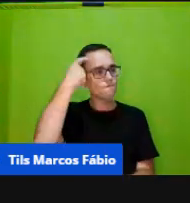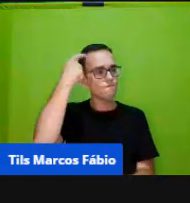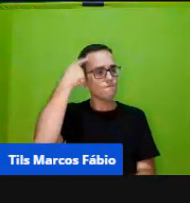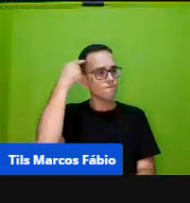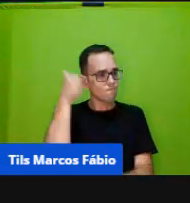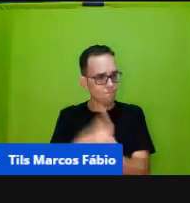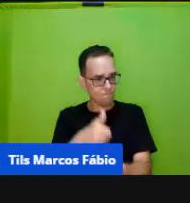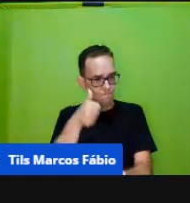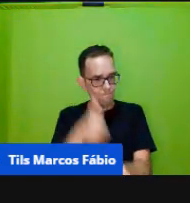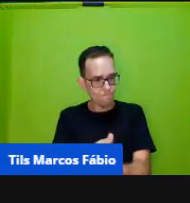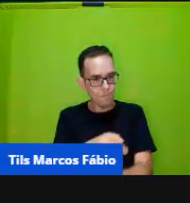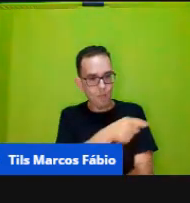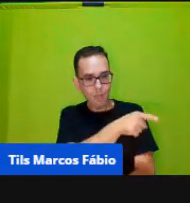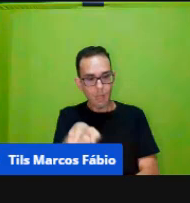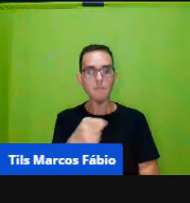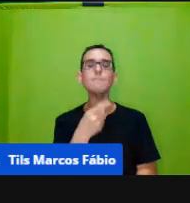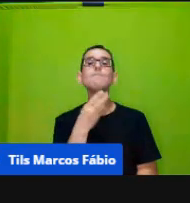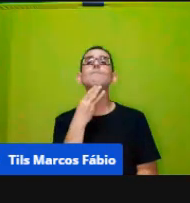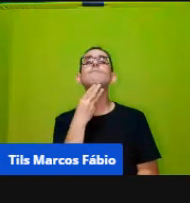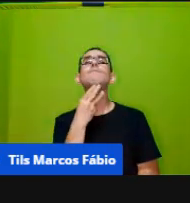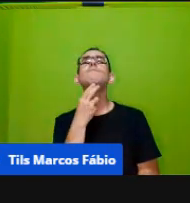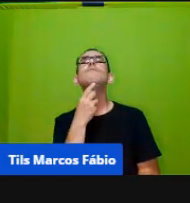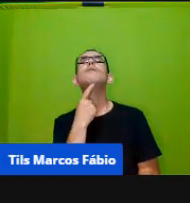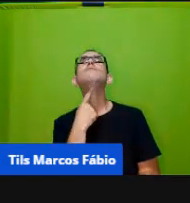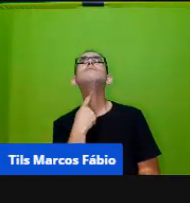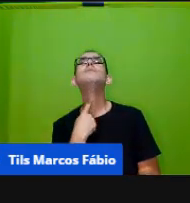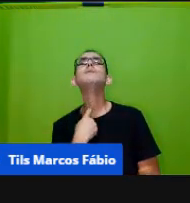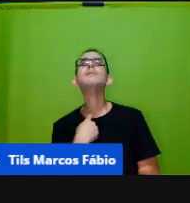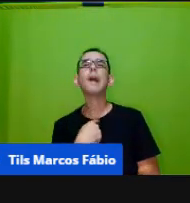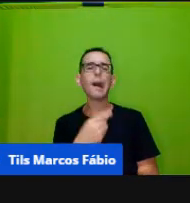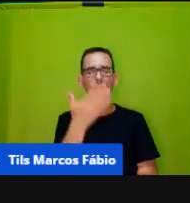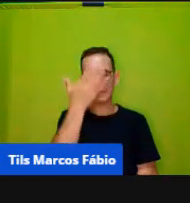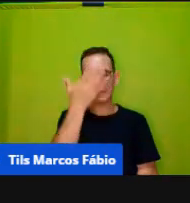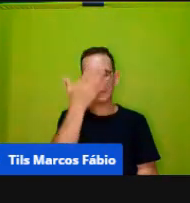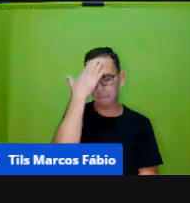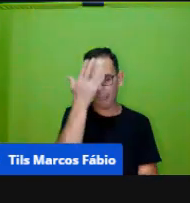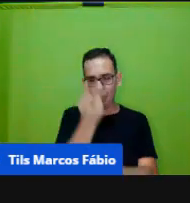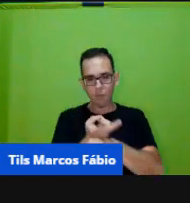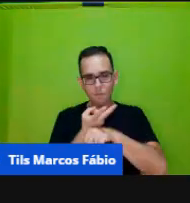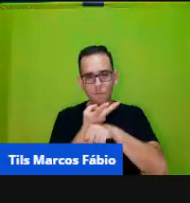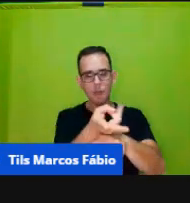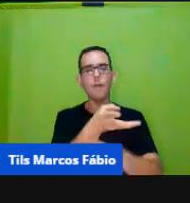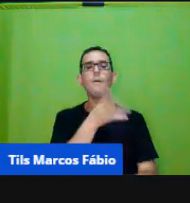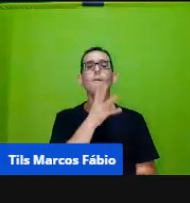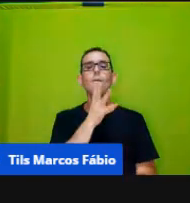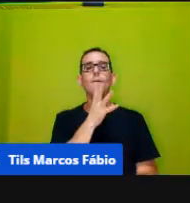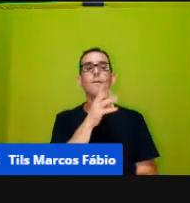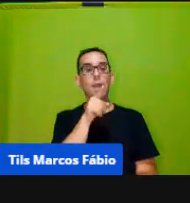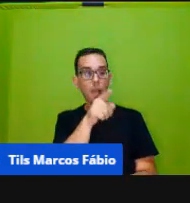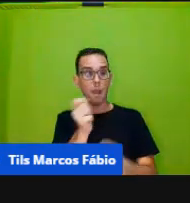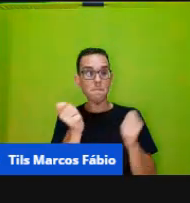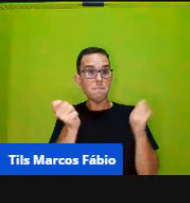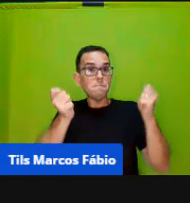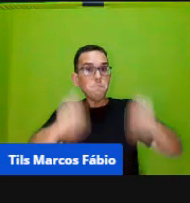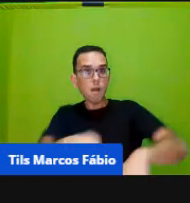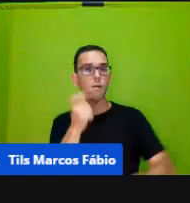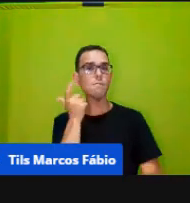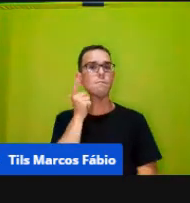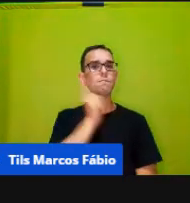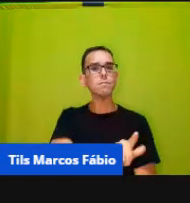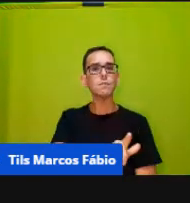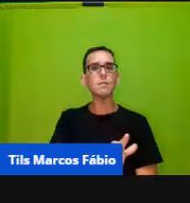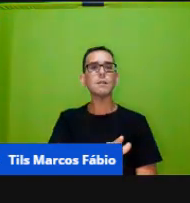essa vontade de saber e de buscar conhecimento, ver que ela é capaz de, né,